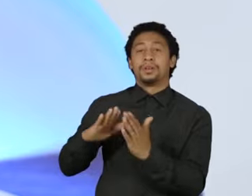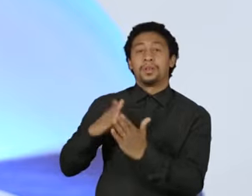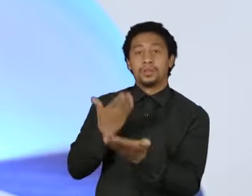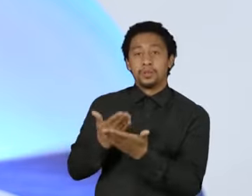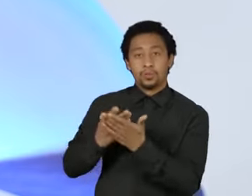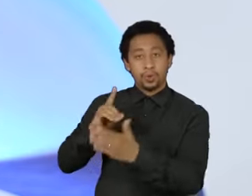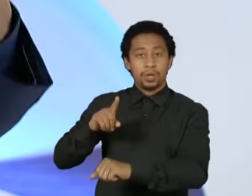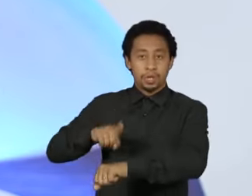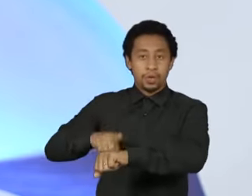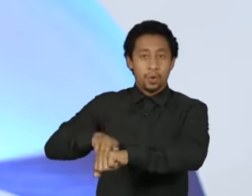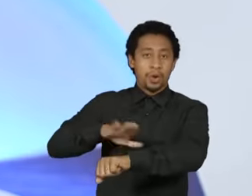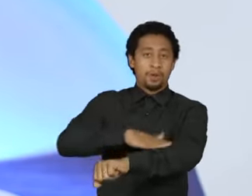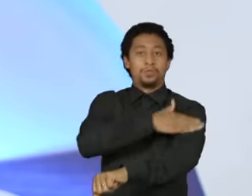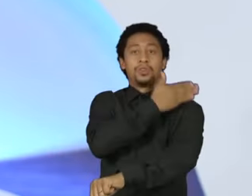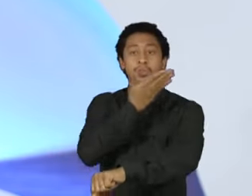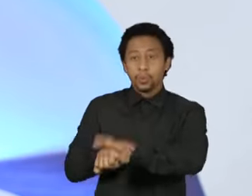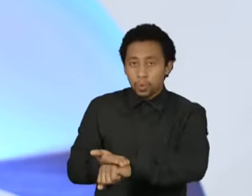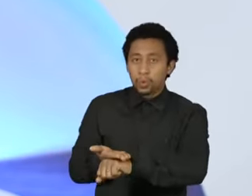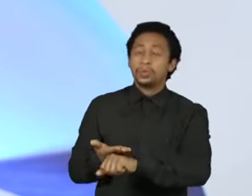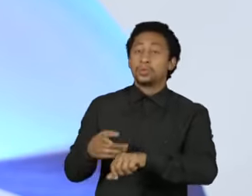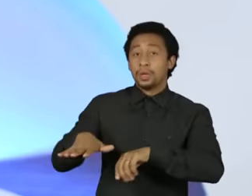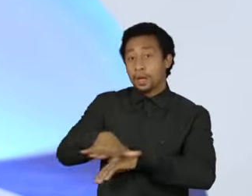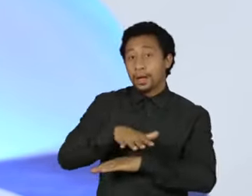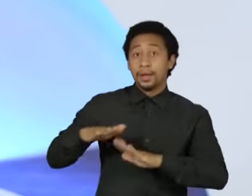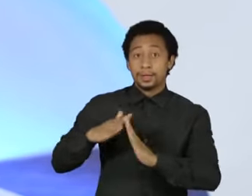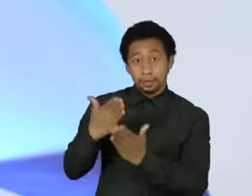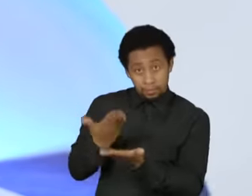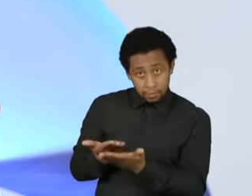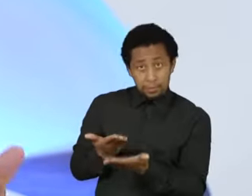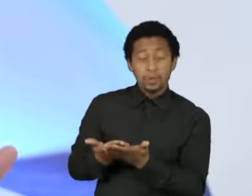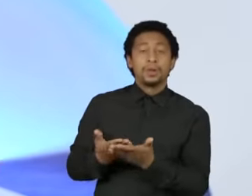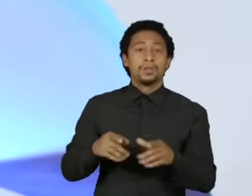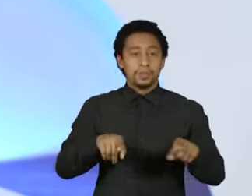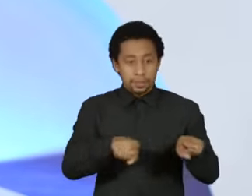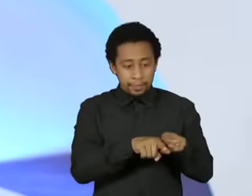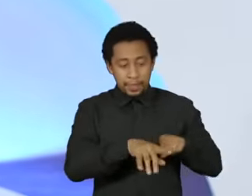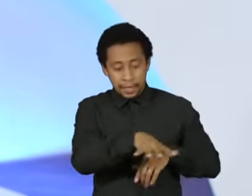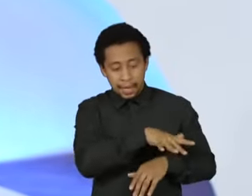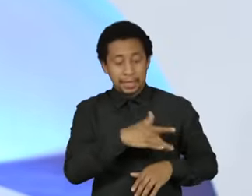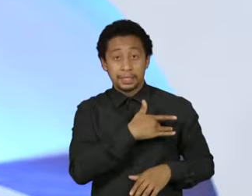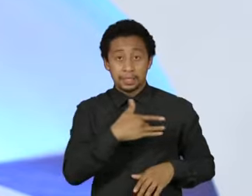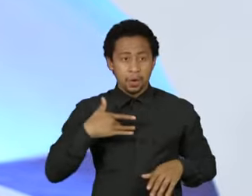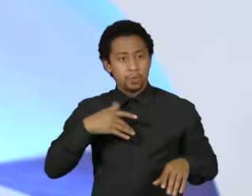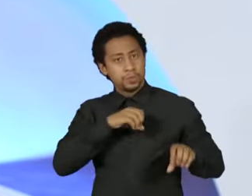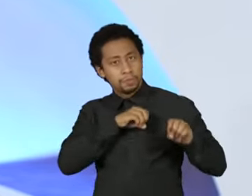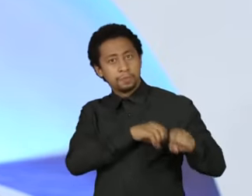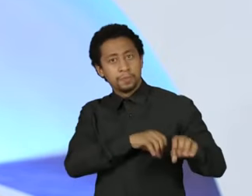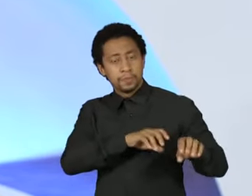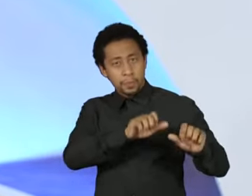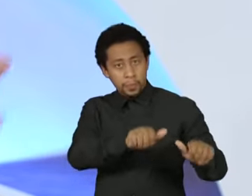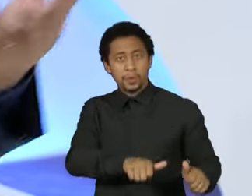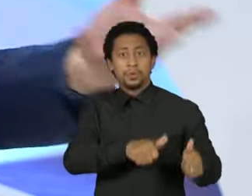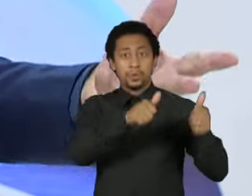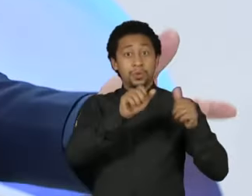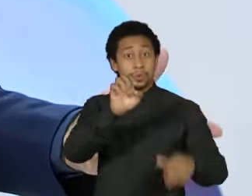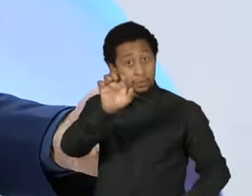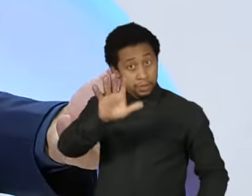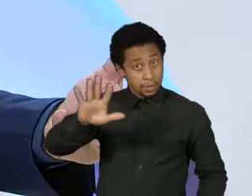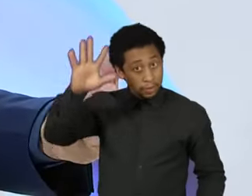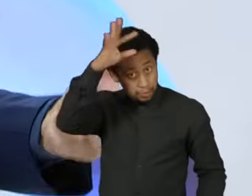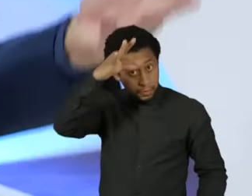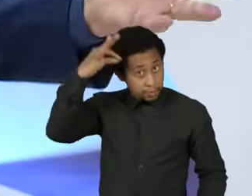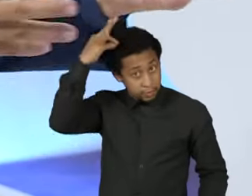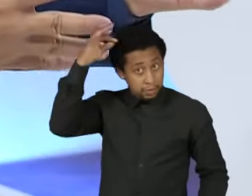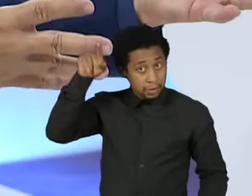por diante. Fizemos programa na área de saúde, regionalização do Sistema Único de Saúde no Estado do Espírito Santo, nas regiões de